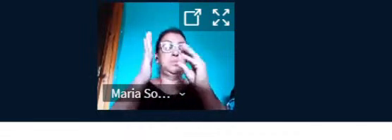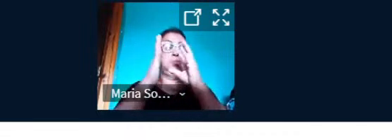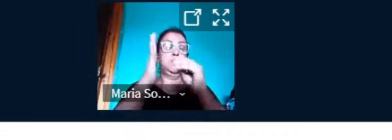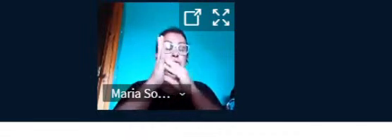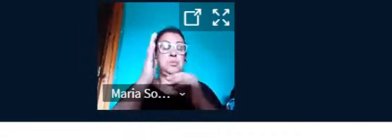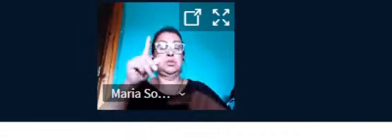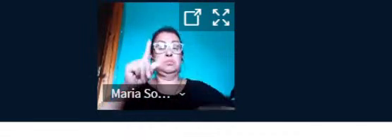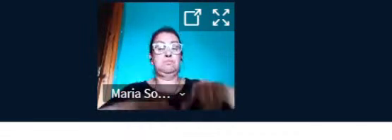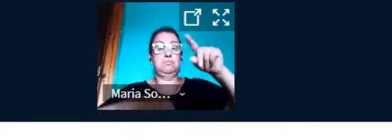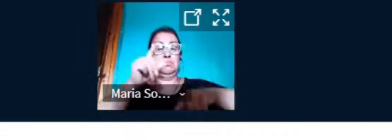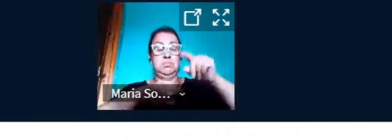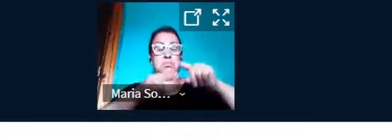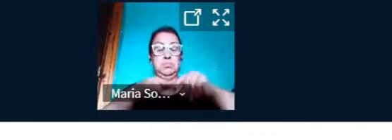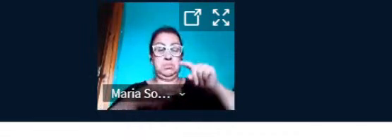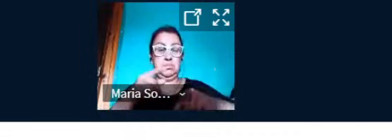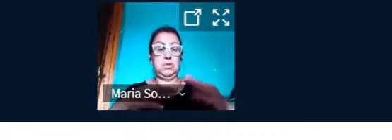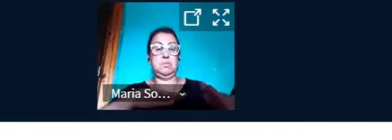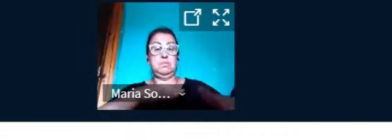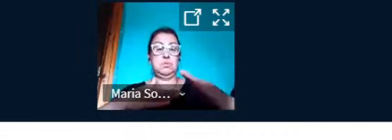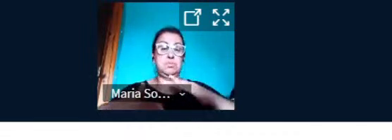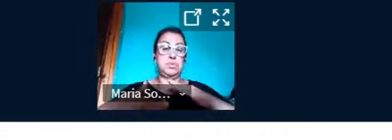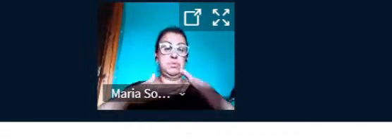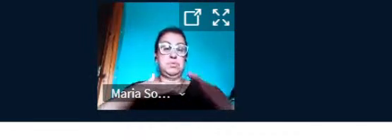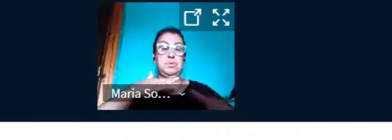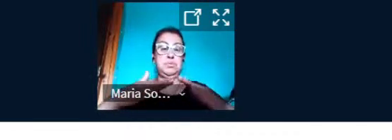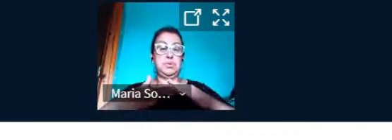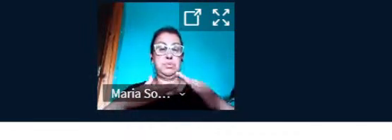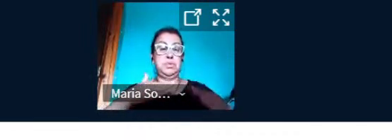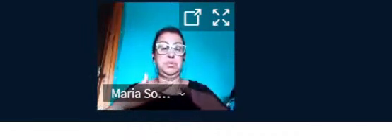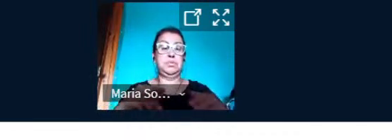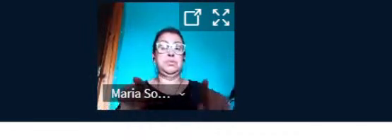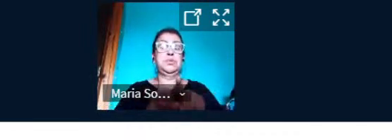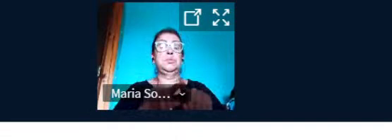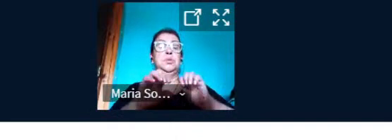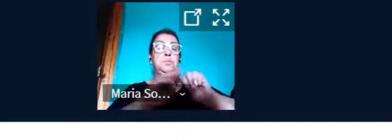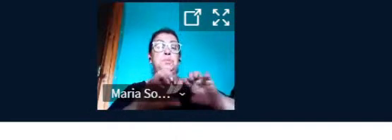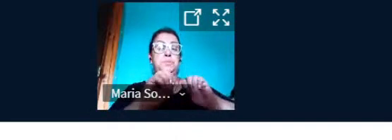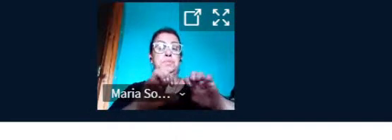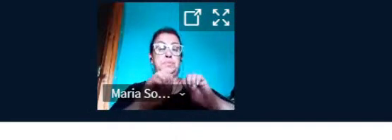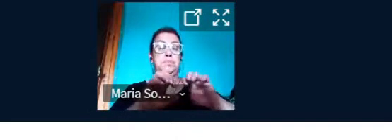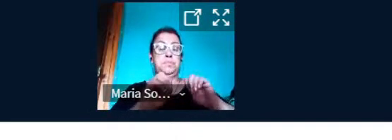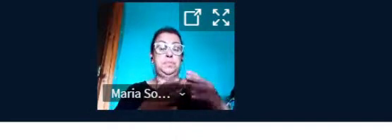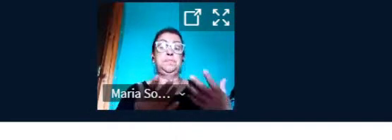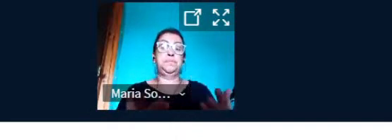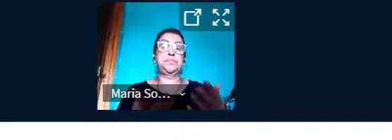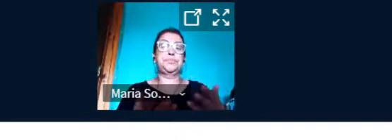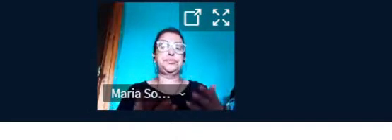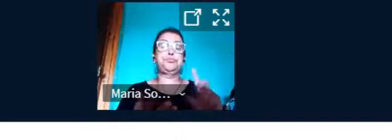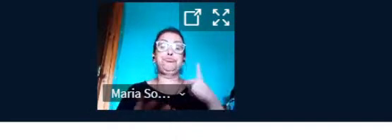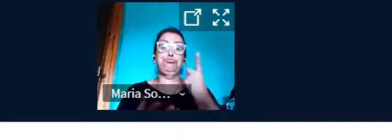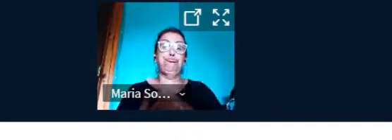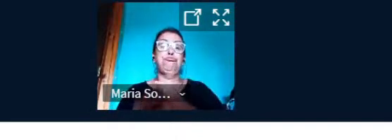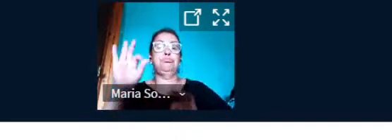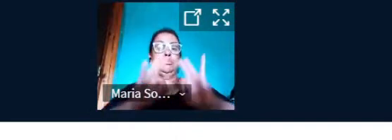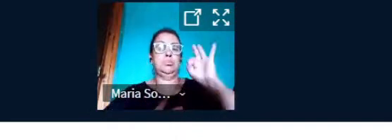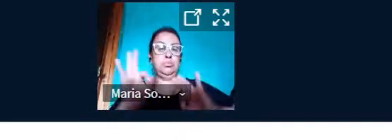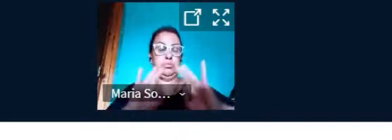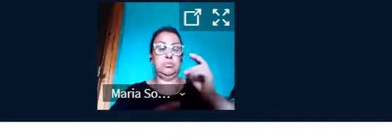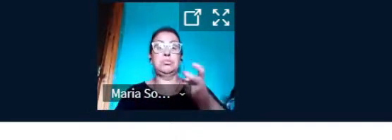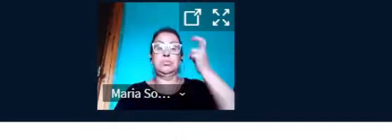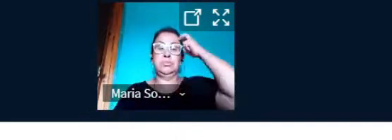e ensino de Scratch. Nossos projetos Cultura Maker Modelagem 3D e Cultura Maker Impressão 3D,